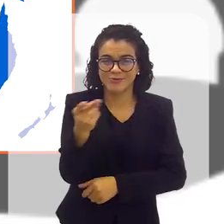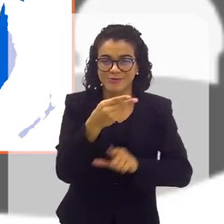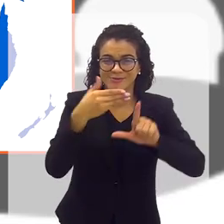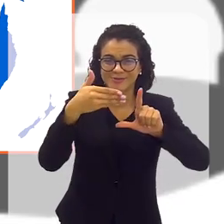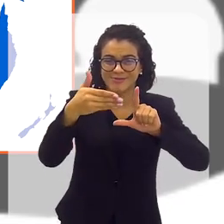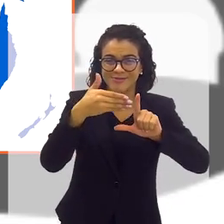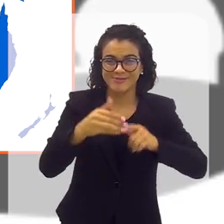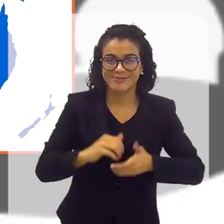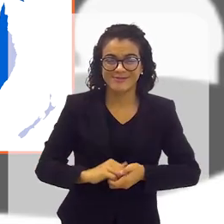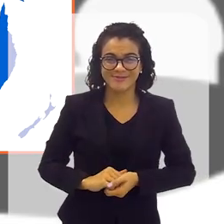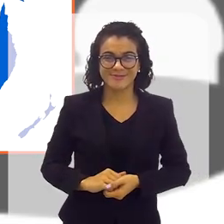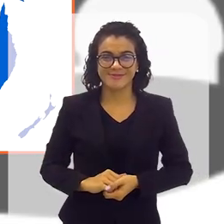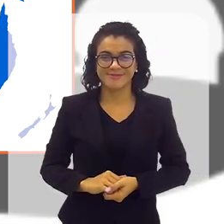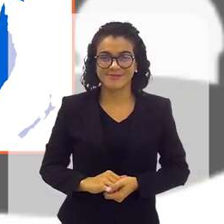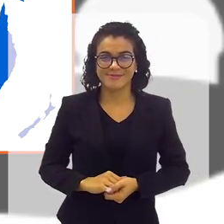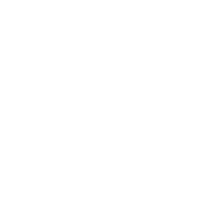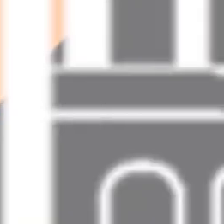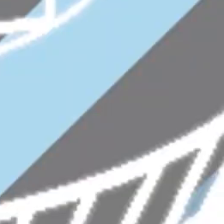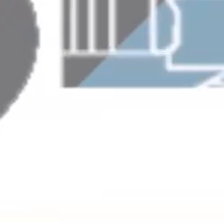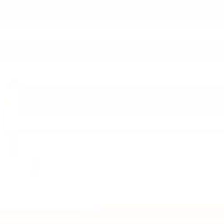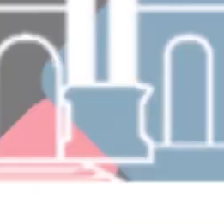e Elô. Tenho certeza que você vai adorar.